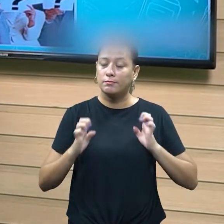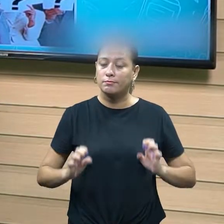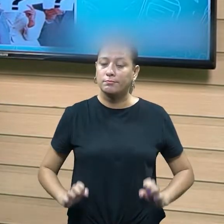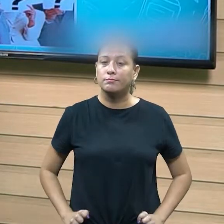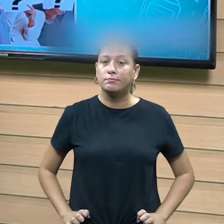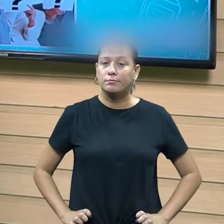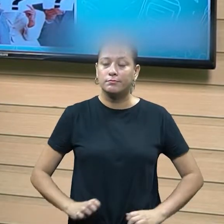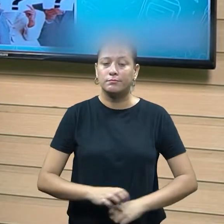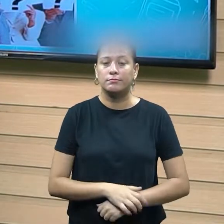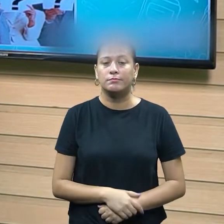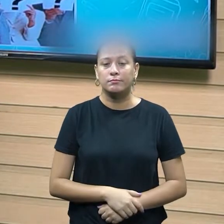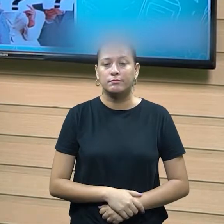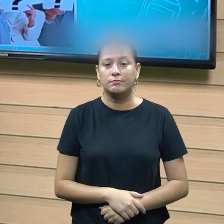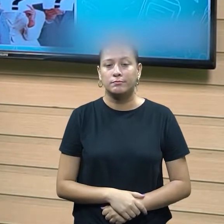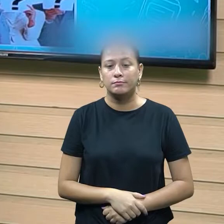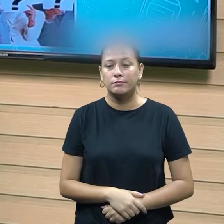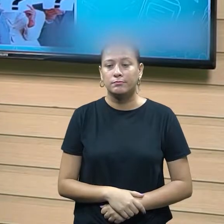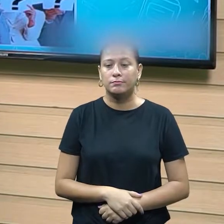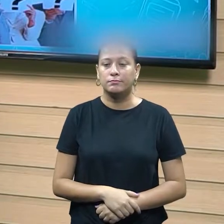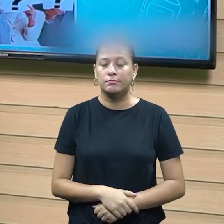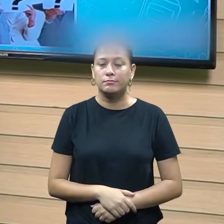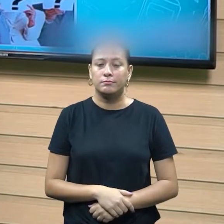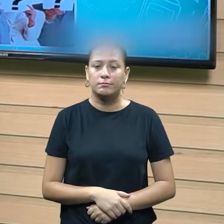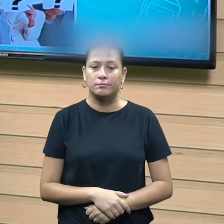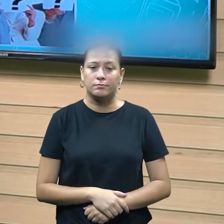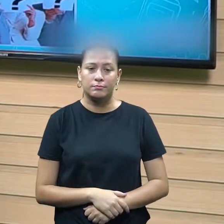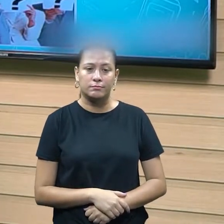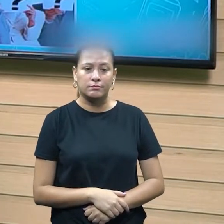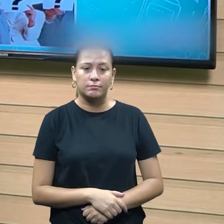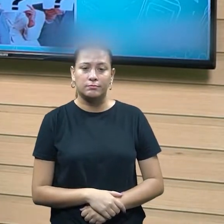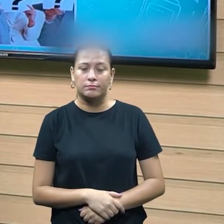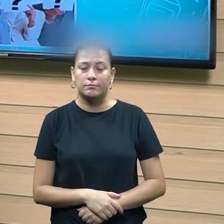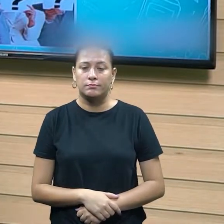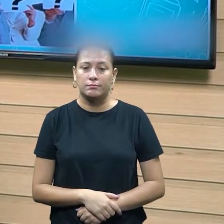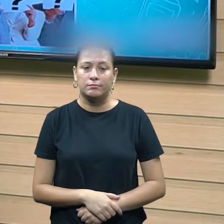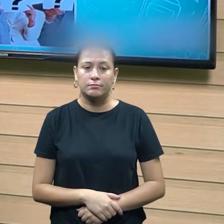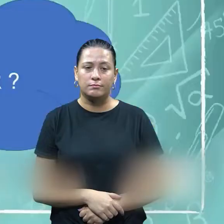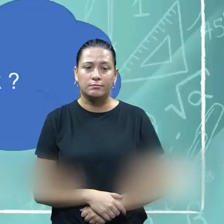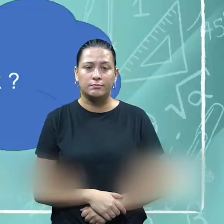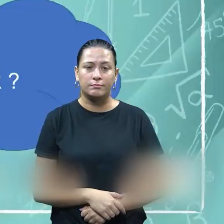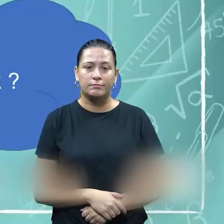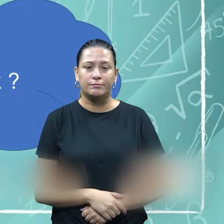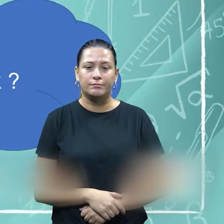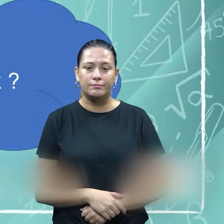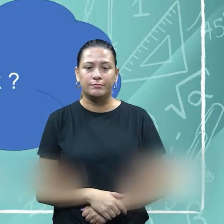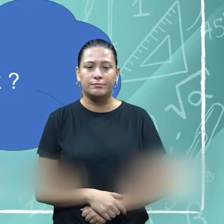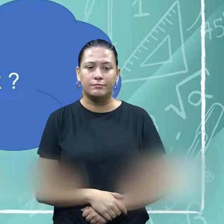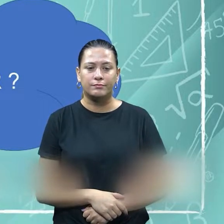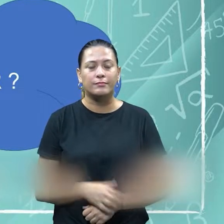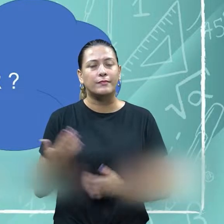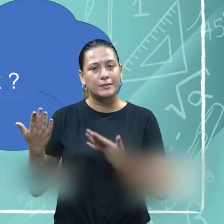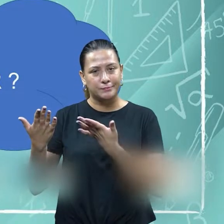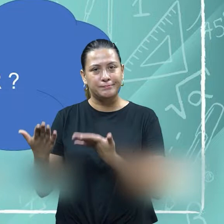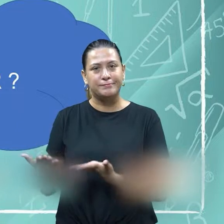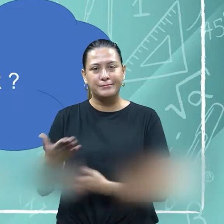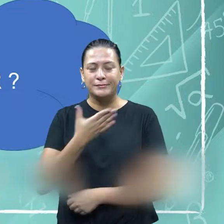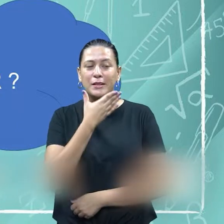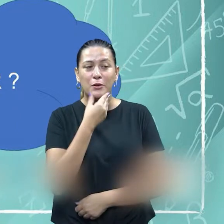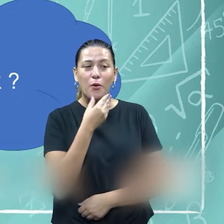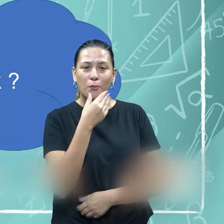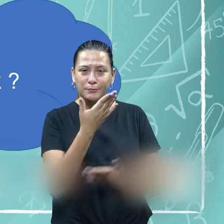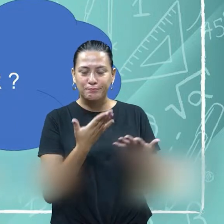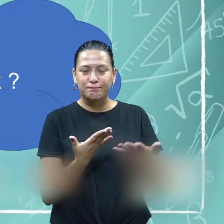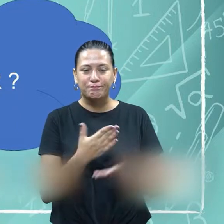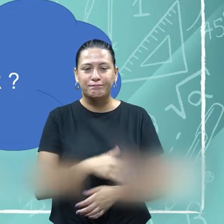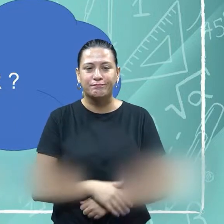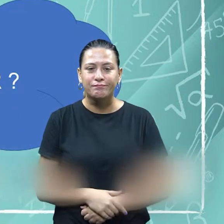nesse ato, nesse processo social, segundo o Levis que nos colocou para a gente. Como eu falei aqui, agora em termos falando sobre ele, ele